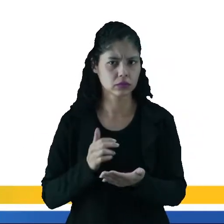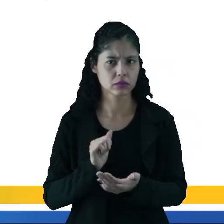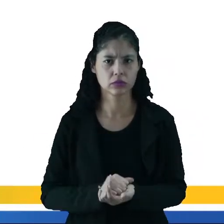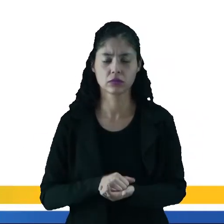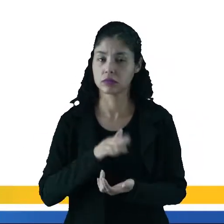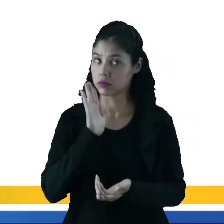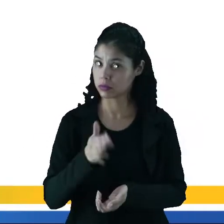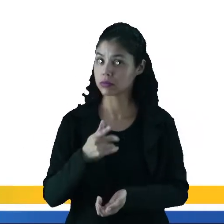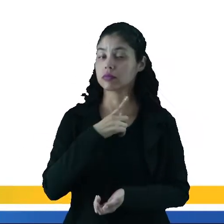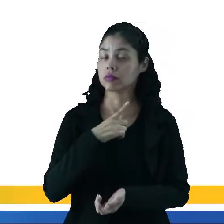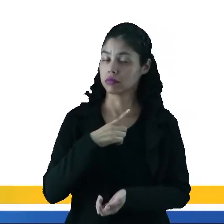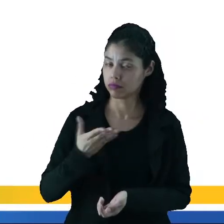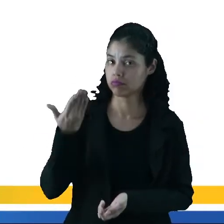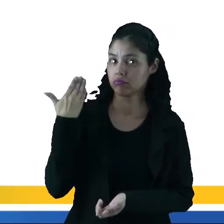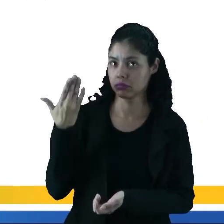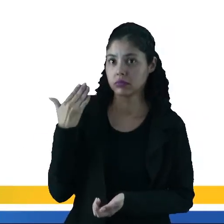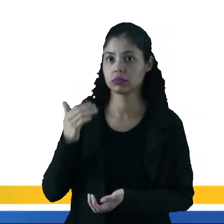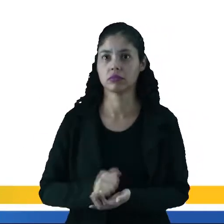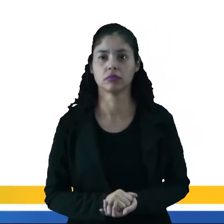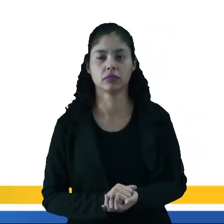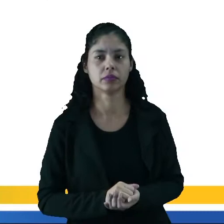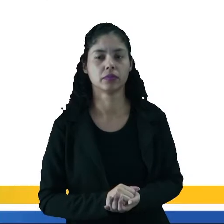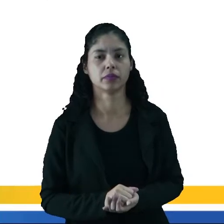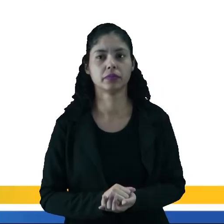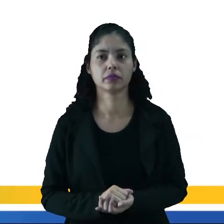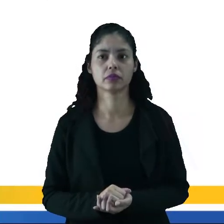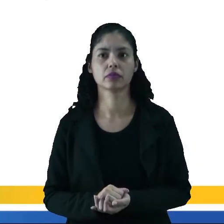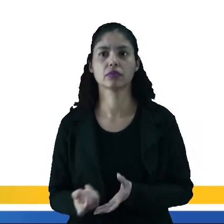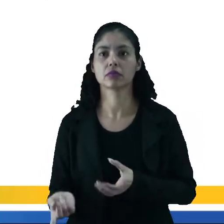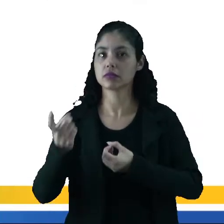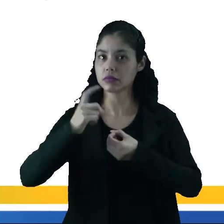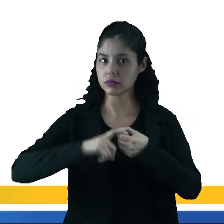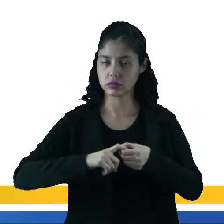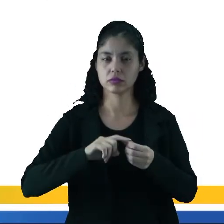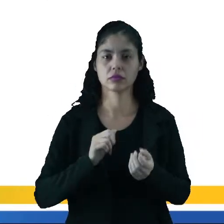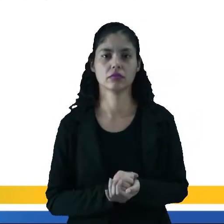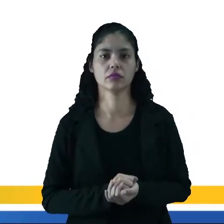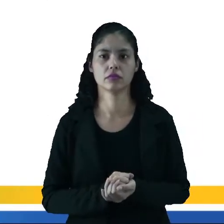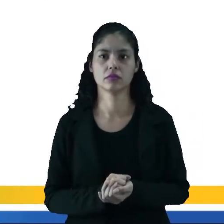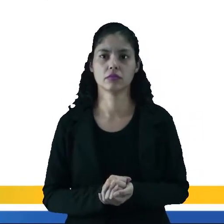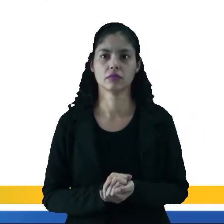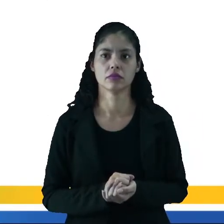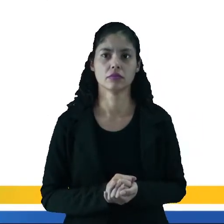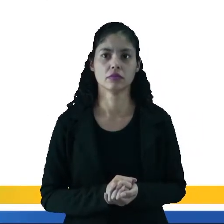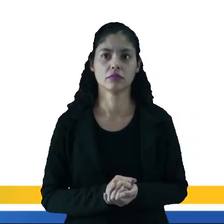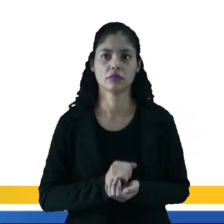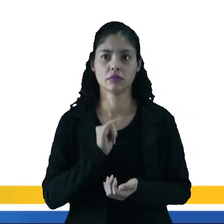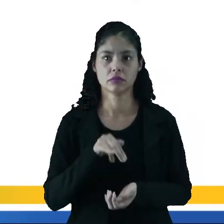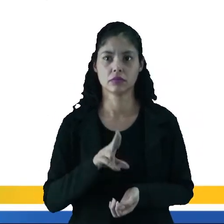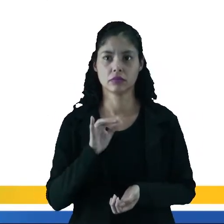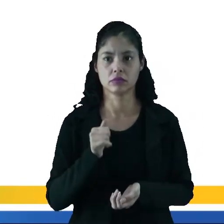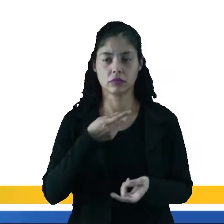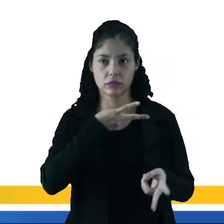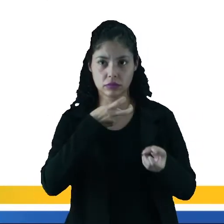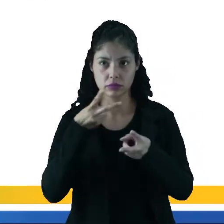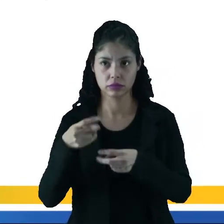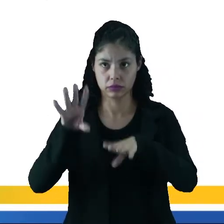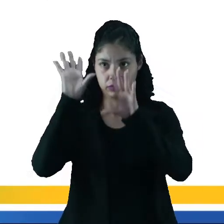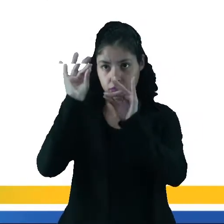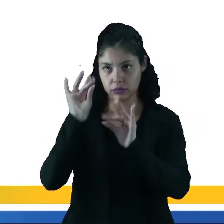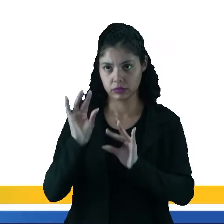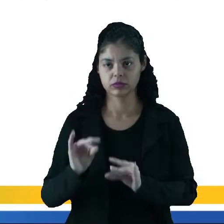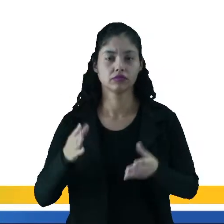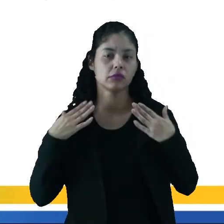a nudez já acontecia na antiguidade clássica. Então, ela volta ao renascimento e não é introduzida. Inovou ao